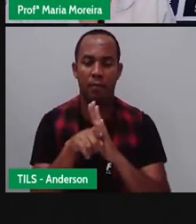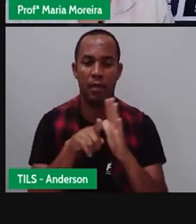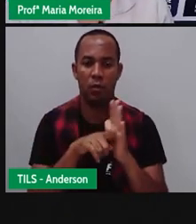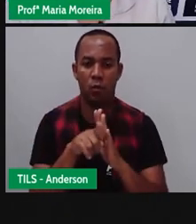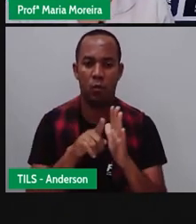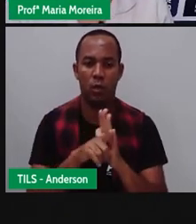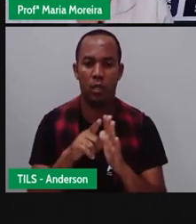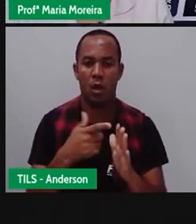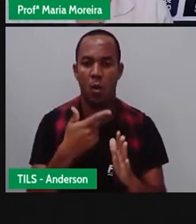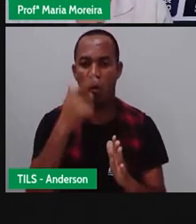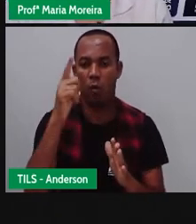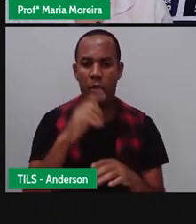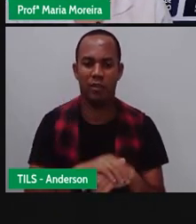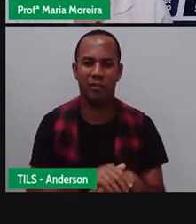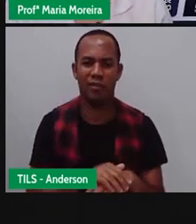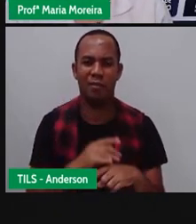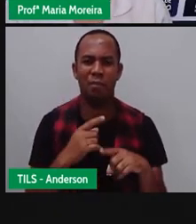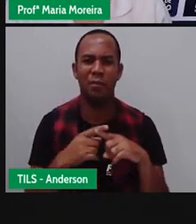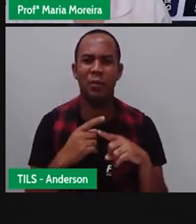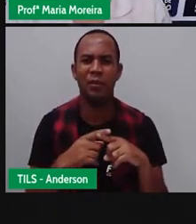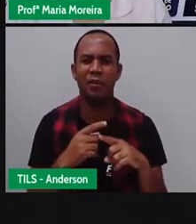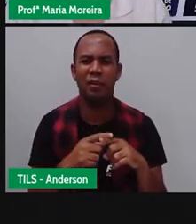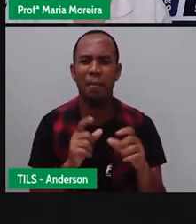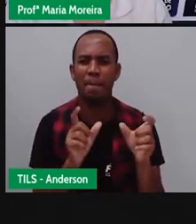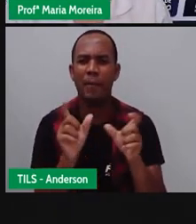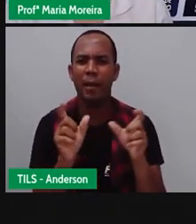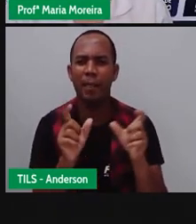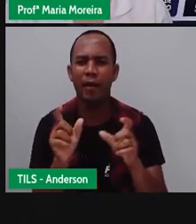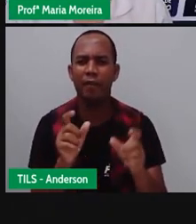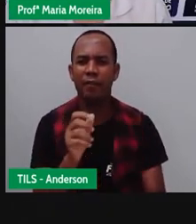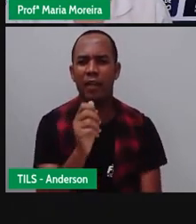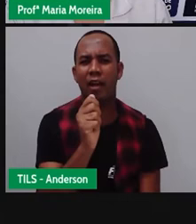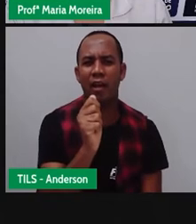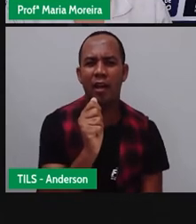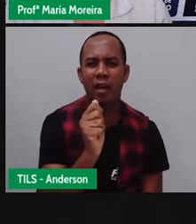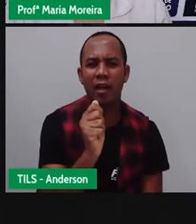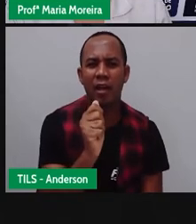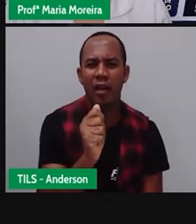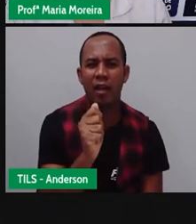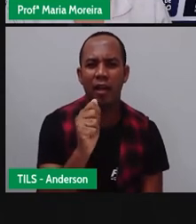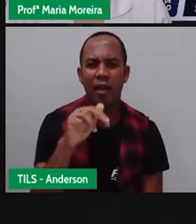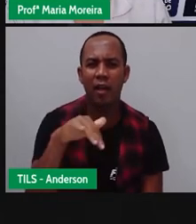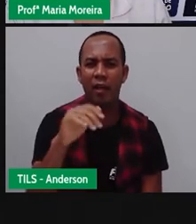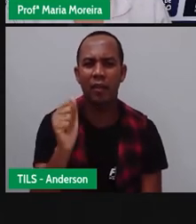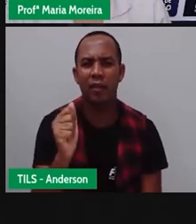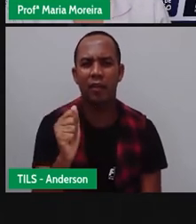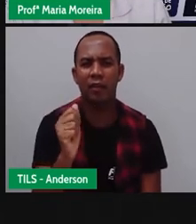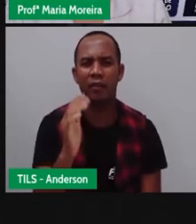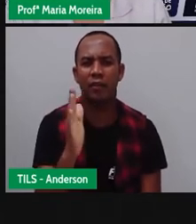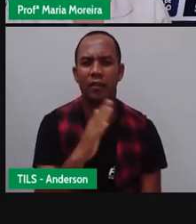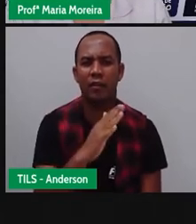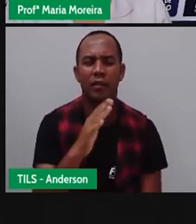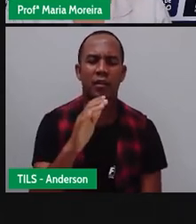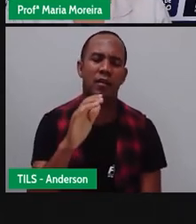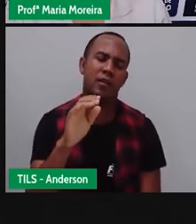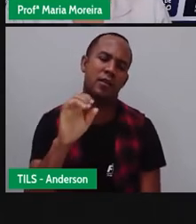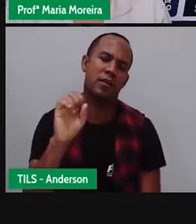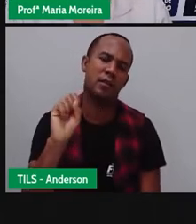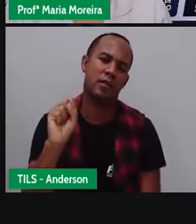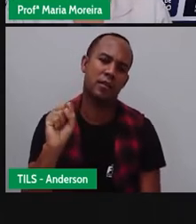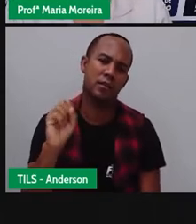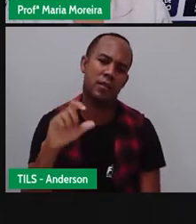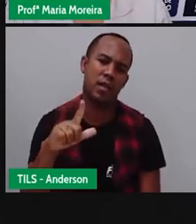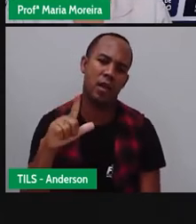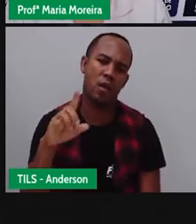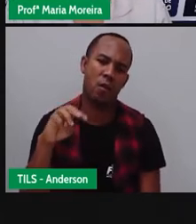Por que as palavras Selma, Ana e Gustavo são iniciadas com letra maiúscula? Olha só.